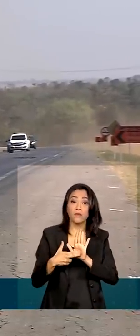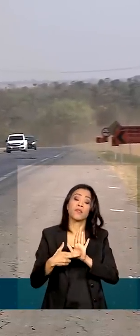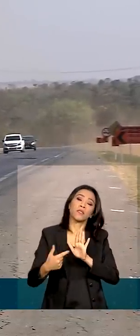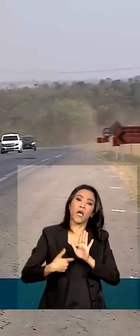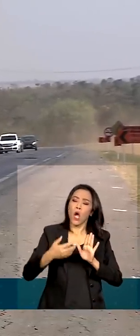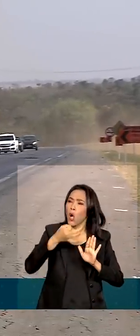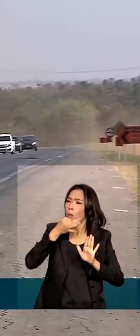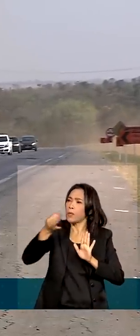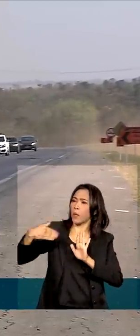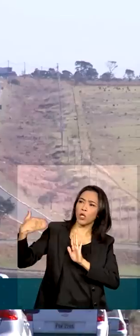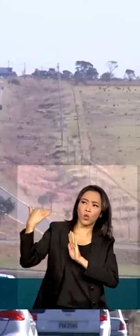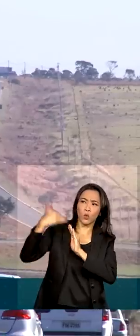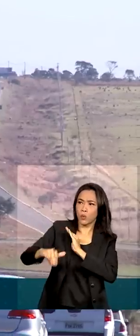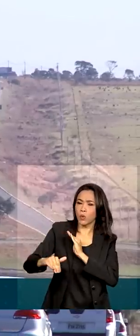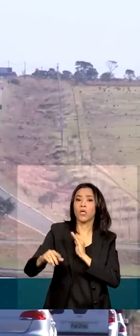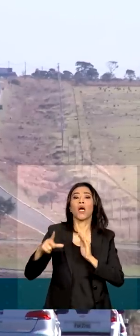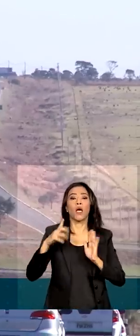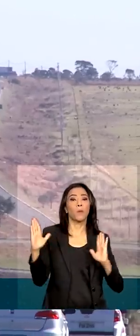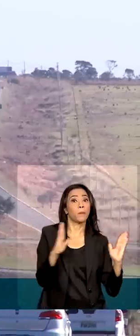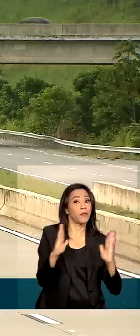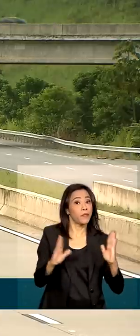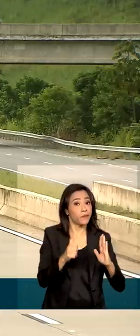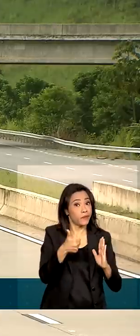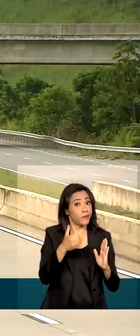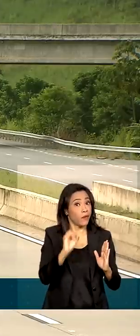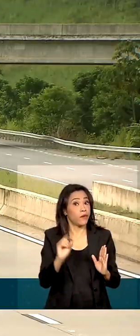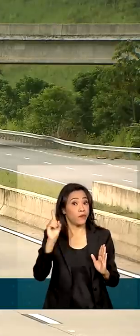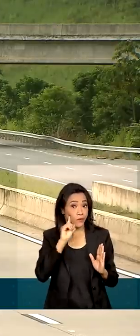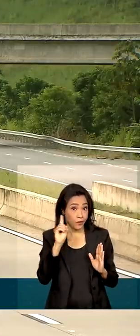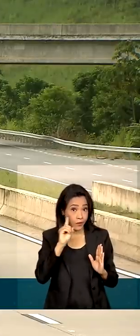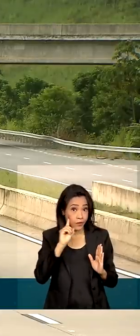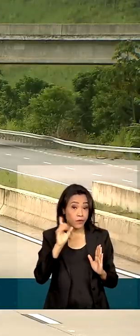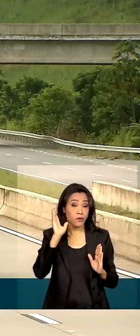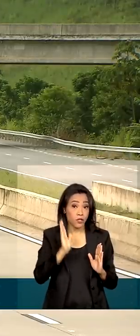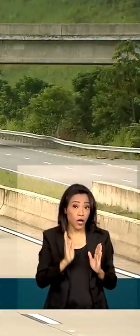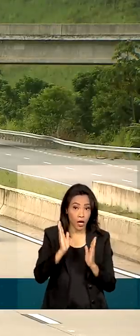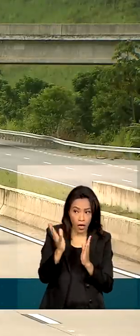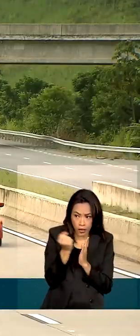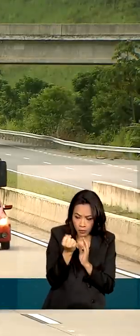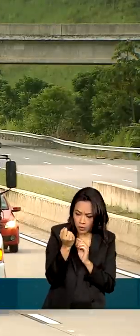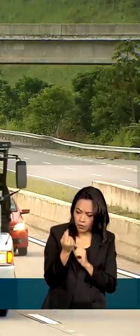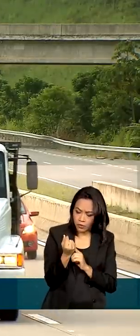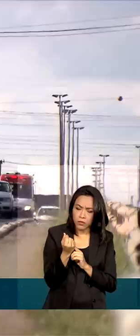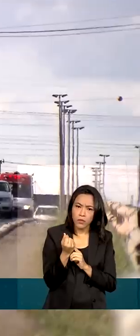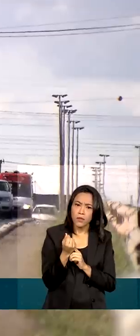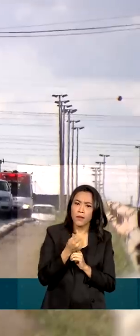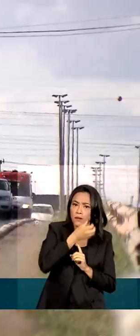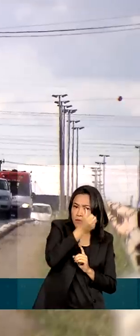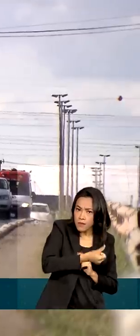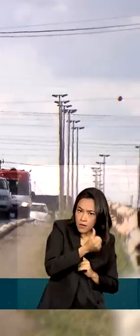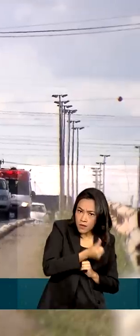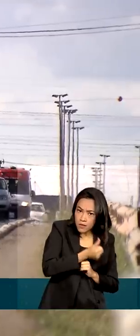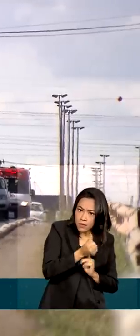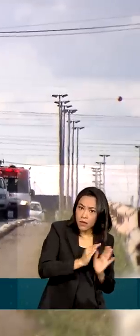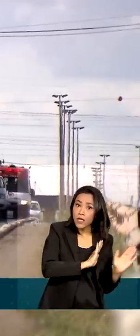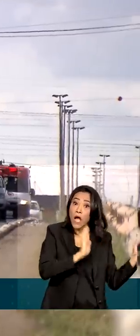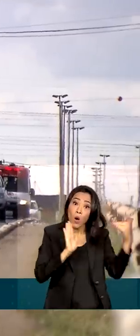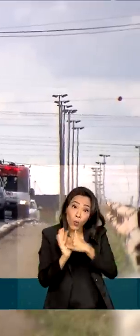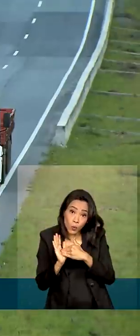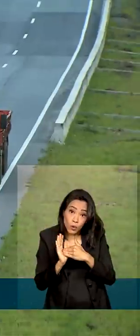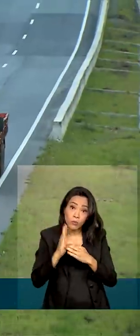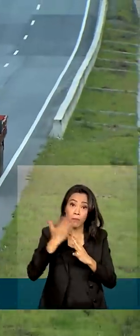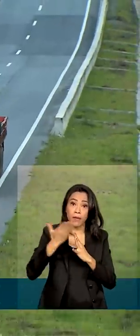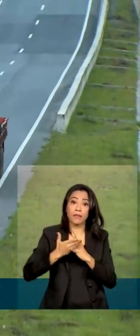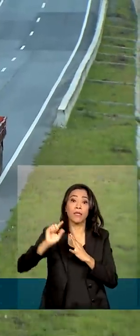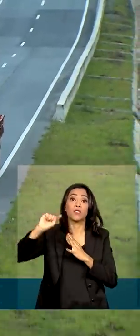feita no prazo de 10 dias corridos, a partir do pagamento, do recebimento da sexta e última parcela do auxílio de R